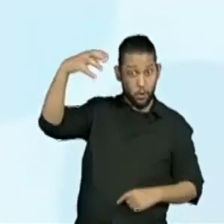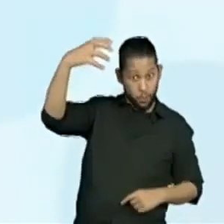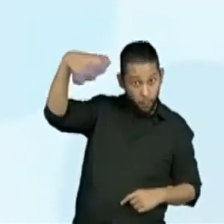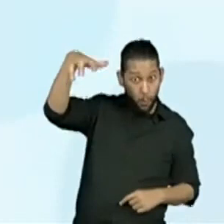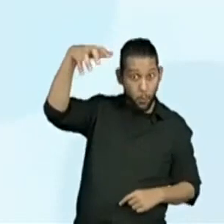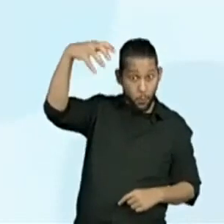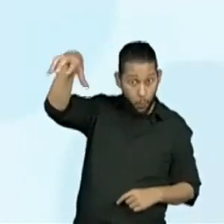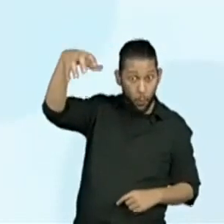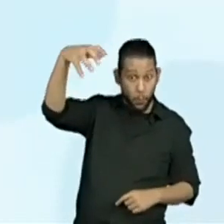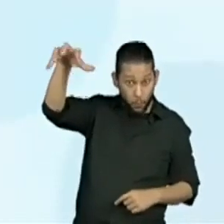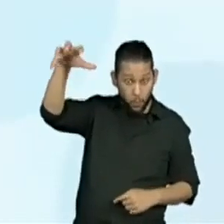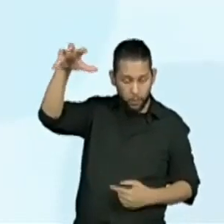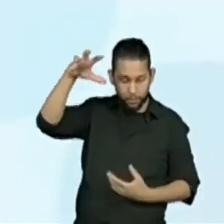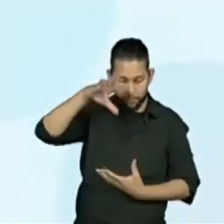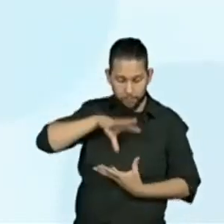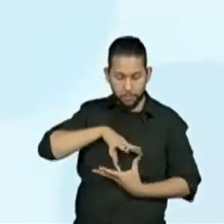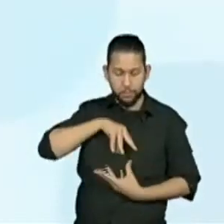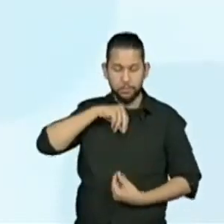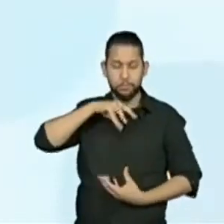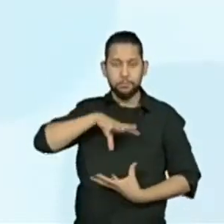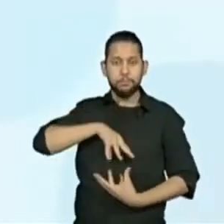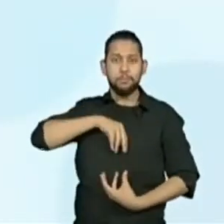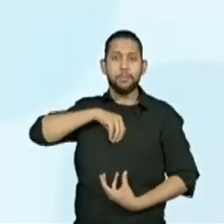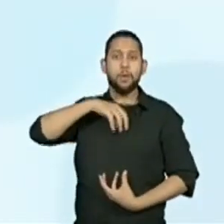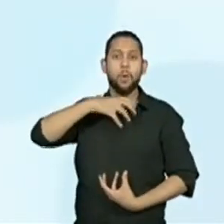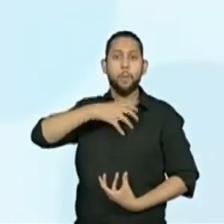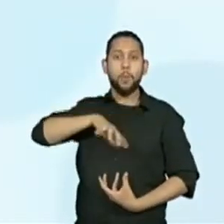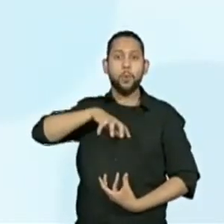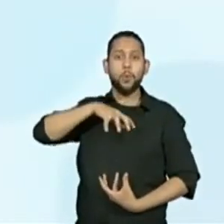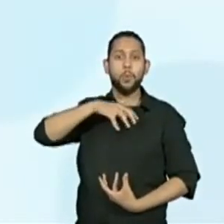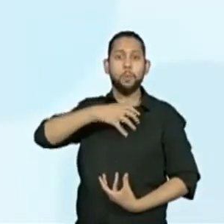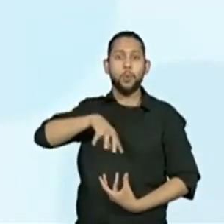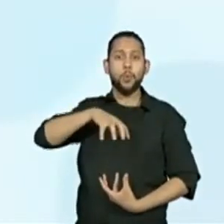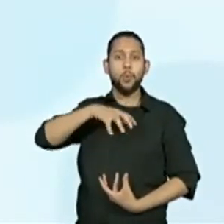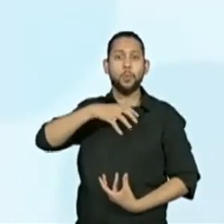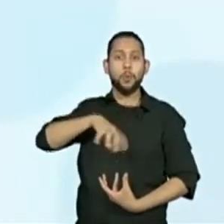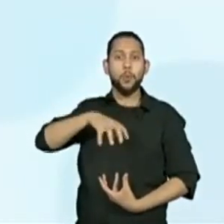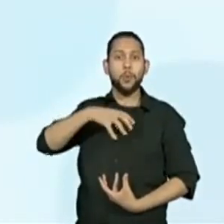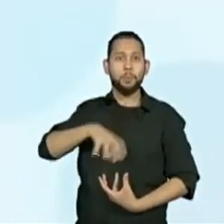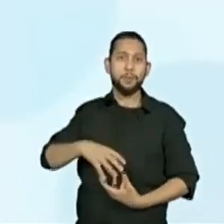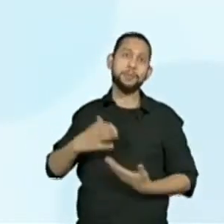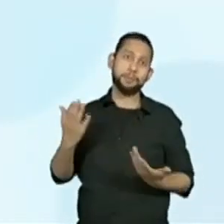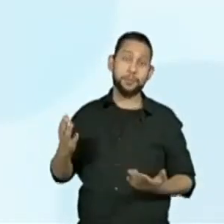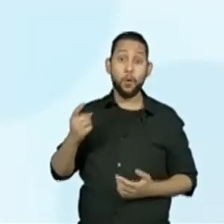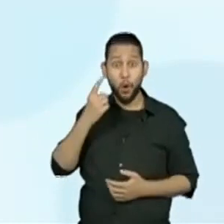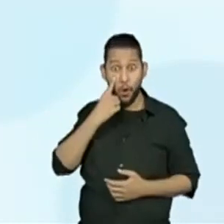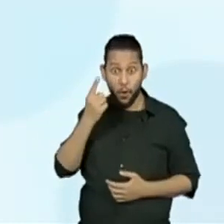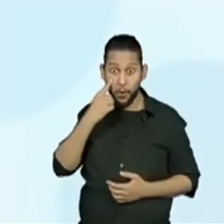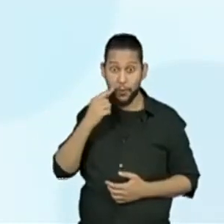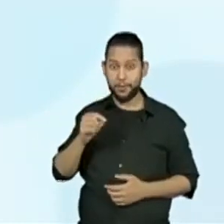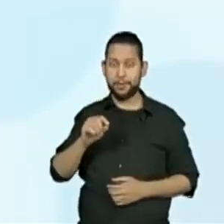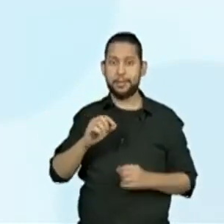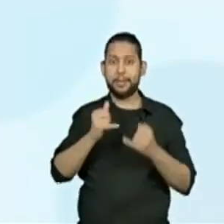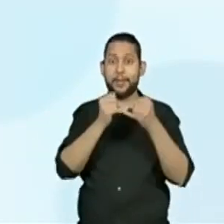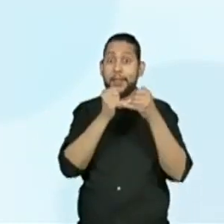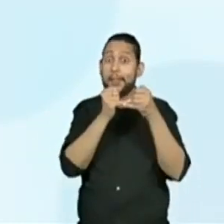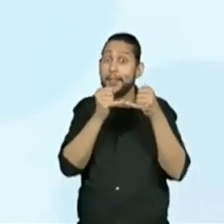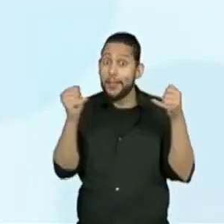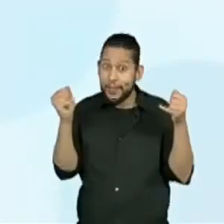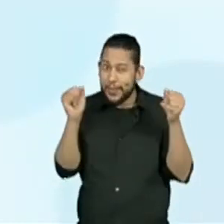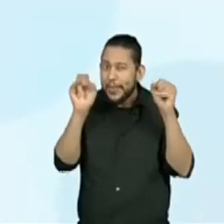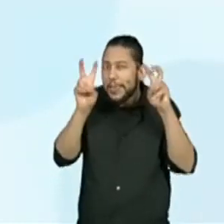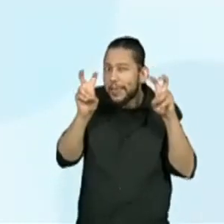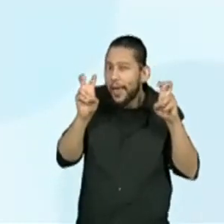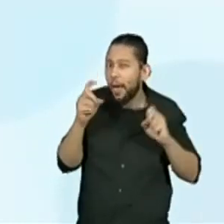Lindo. Ou seja, recordando a linha. Eu só vou colocar a palavra linha entre